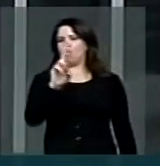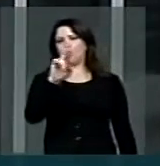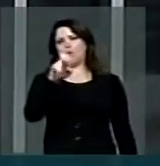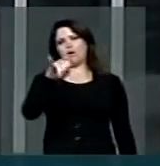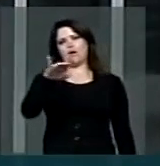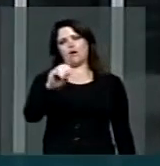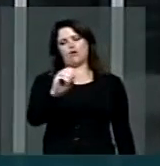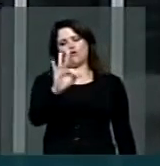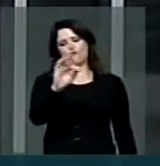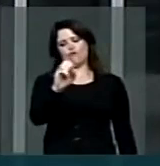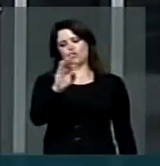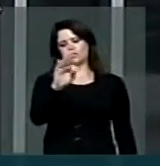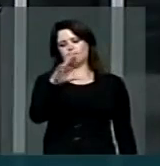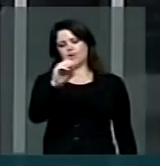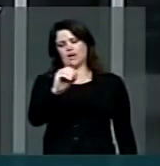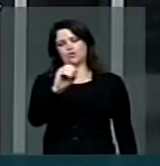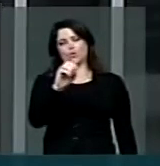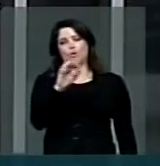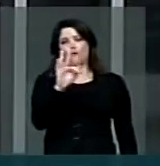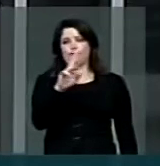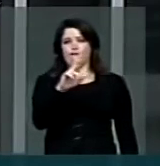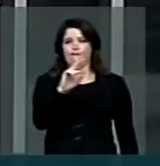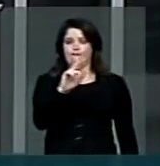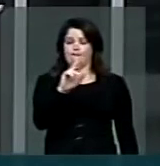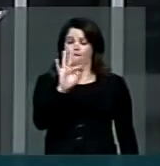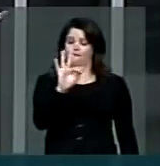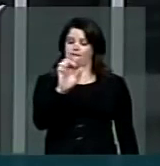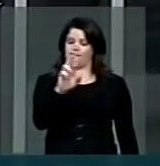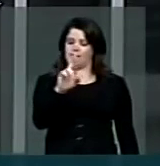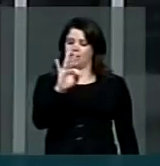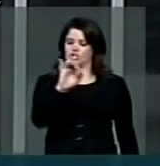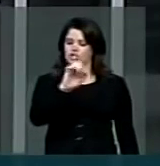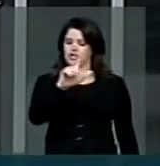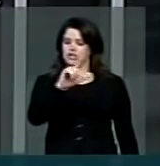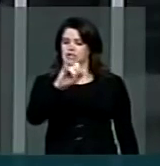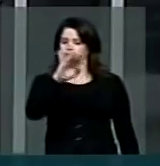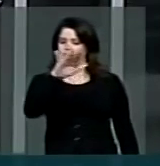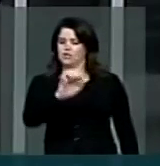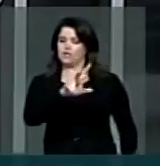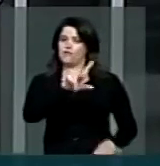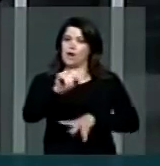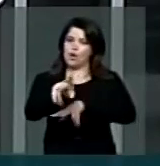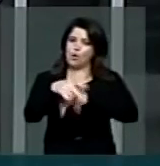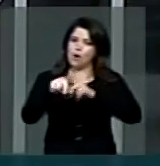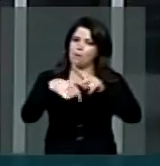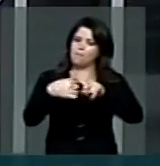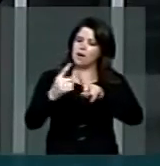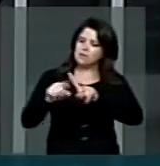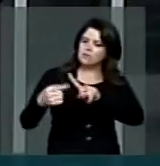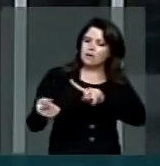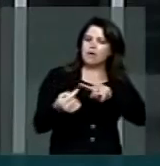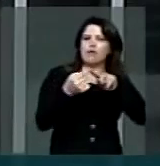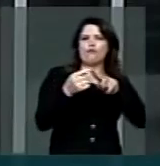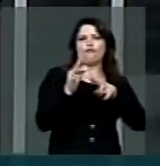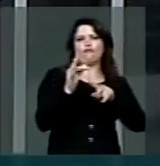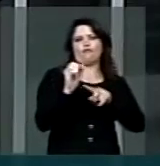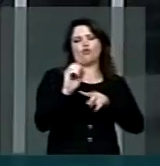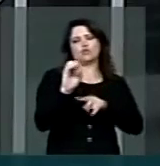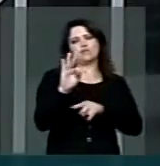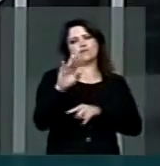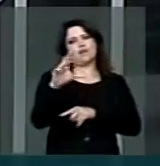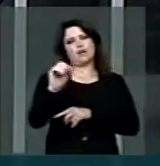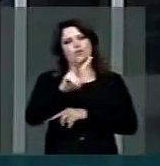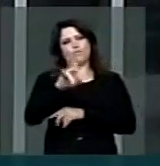fosfato, de fertilizantes. Benefícios para a atividade rural, que poderá contar com mais uma fonte de fosfato, a qual